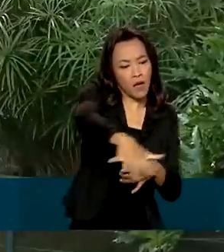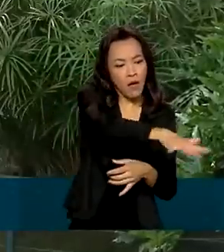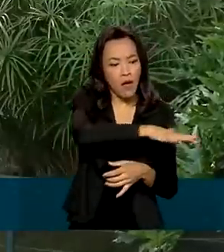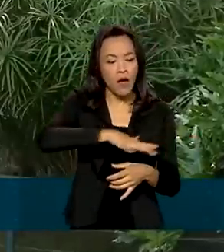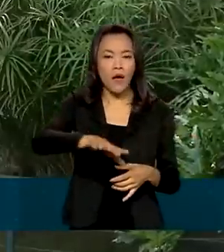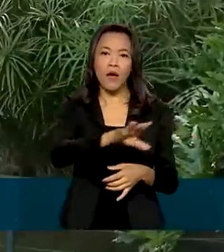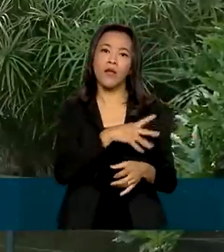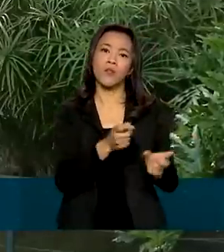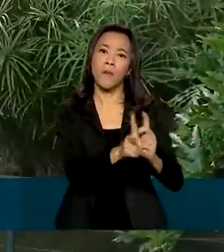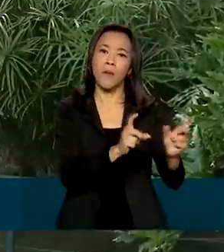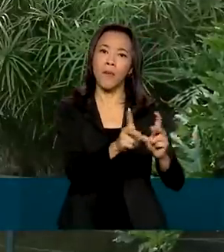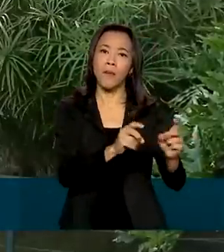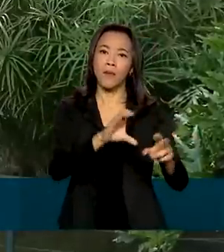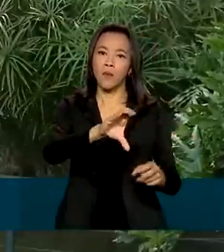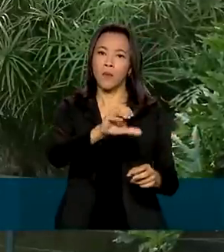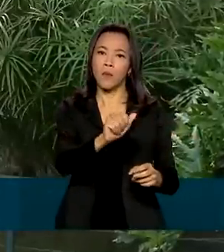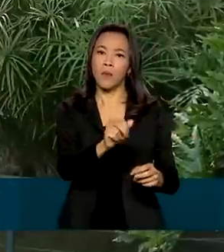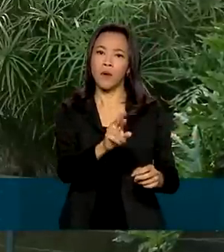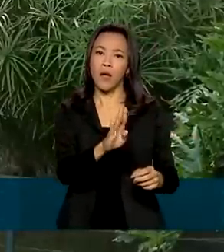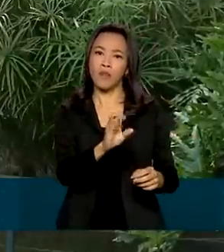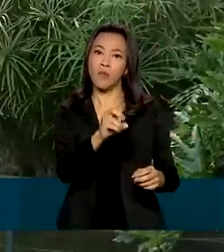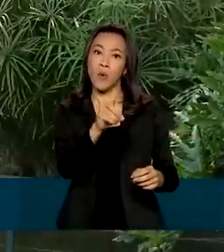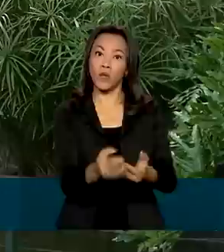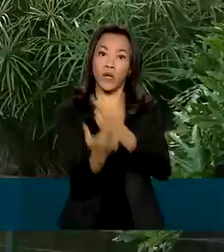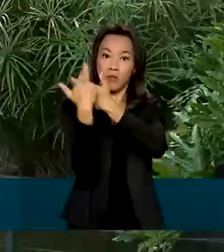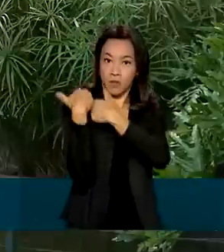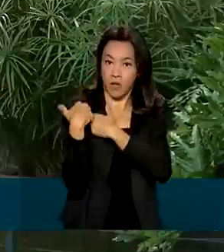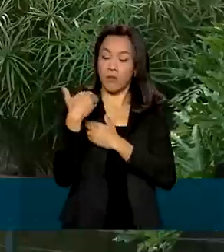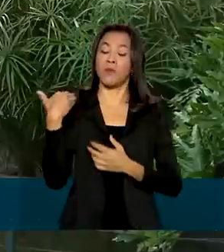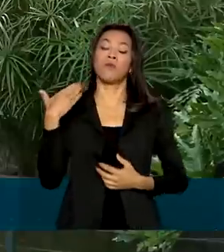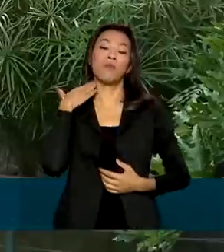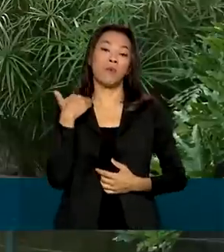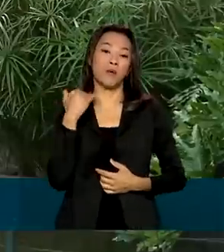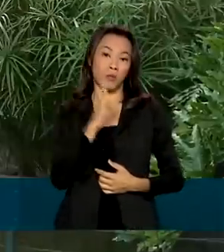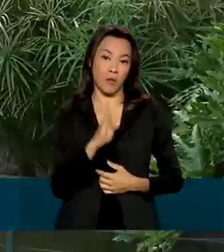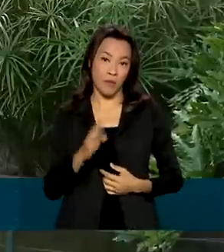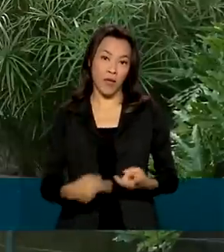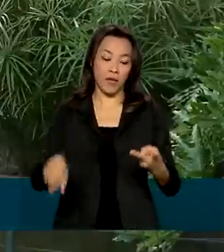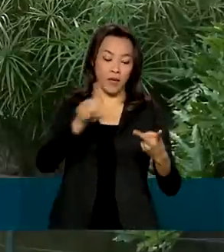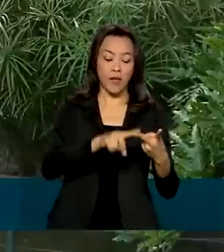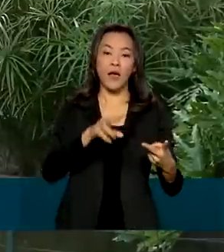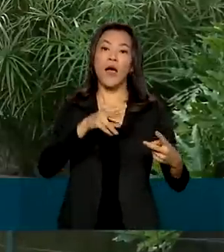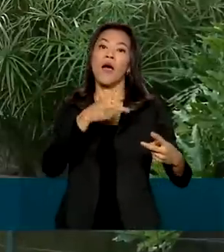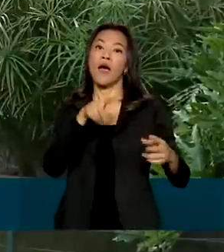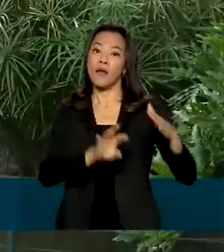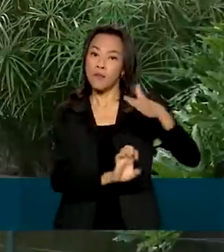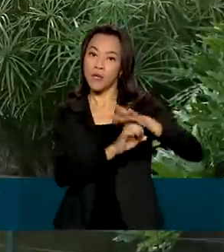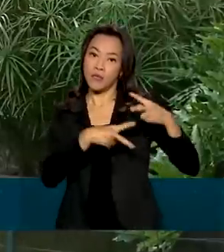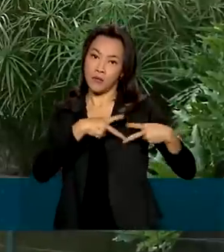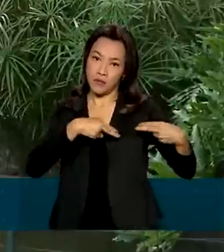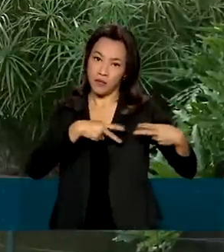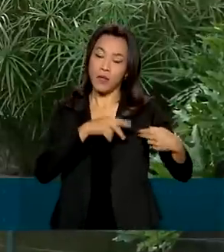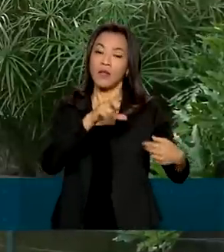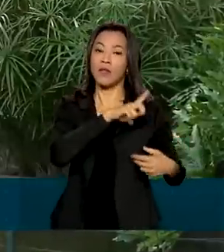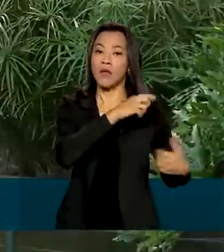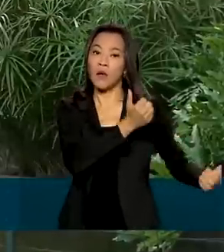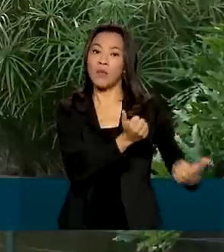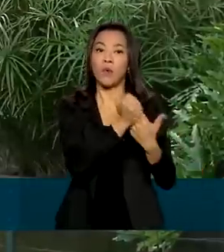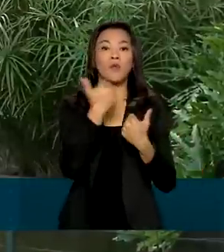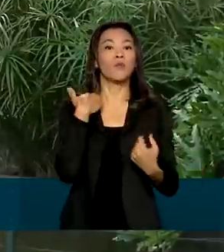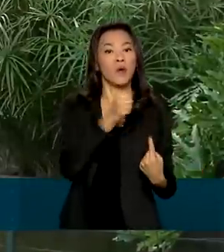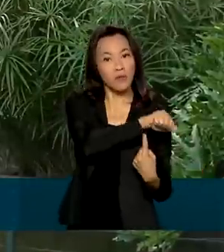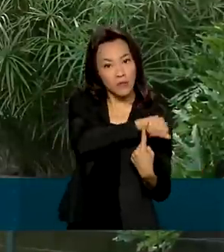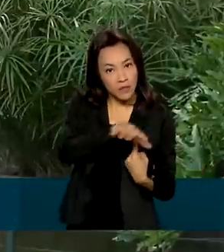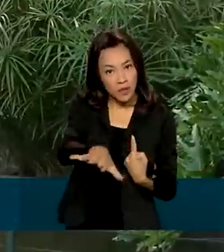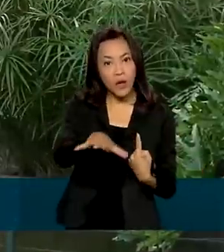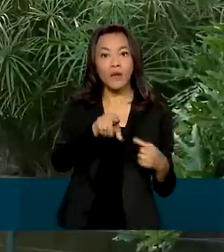O evento é realizado pelo Banco do Brasil e pela Petrobras, tem apoio do Ministério do Meio Ambiente e do Banco Central. Hoje,